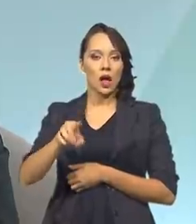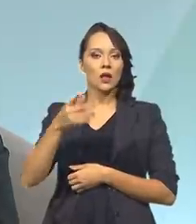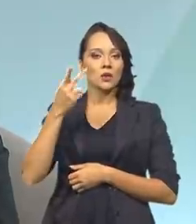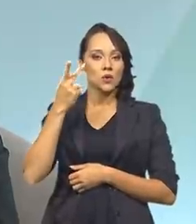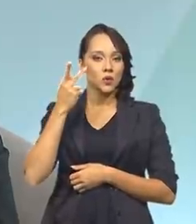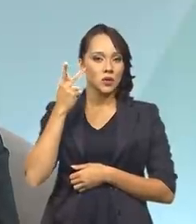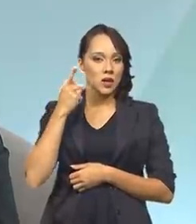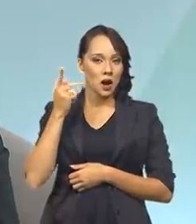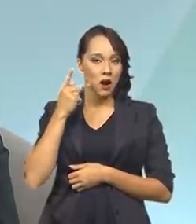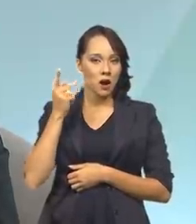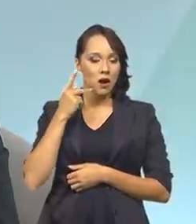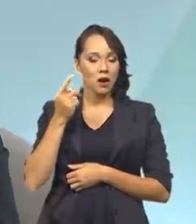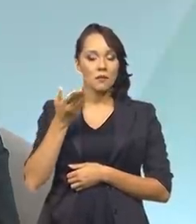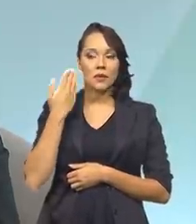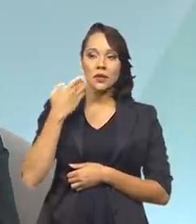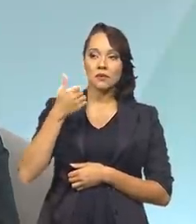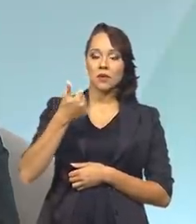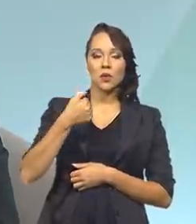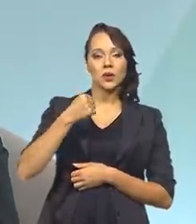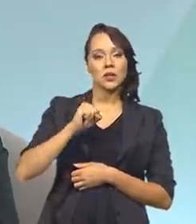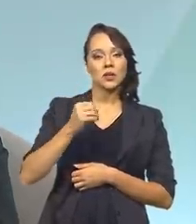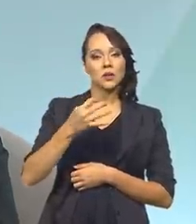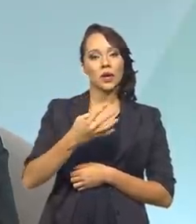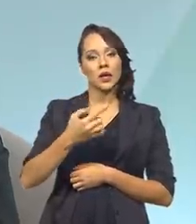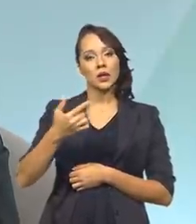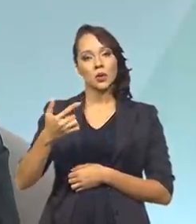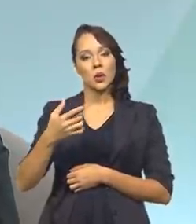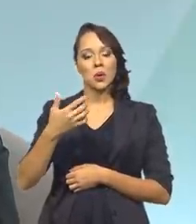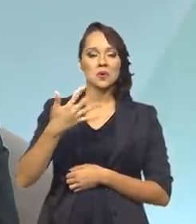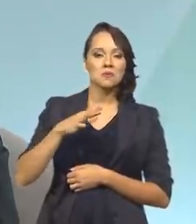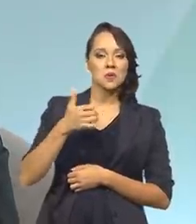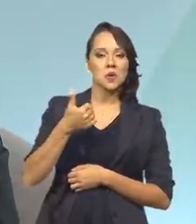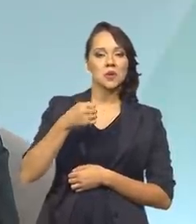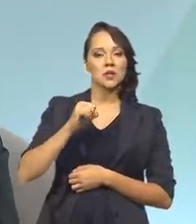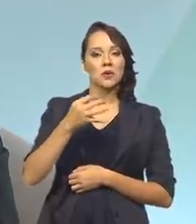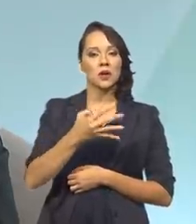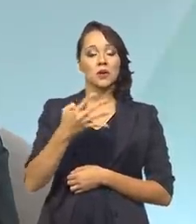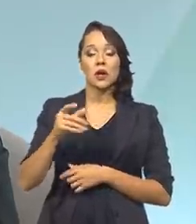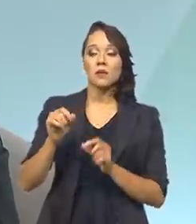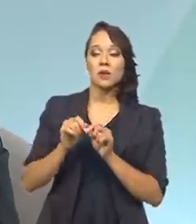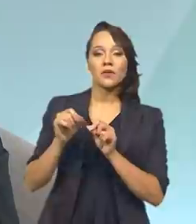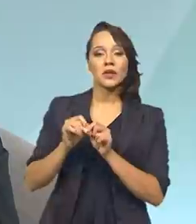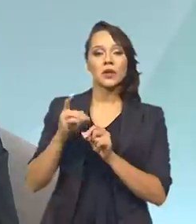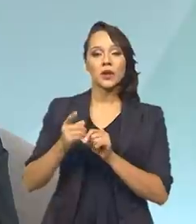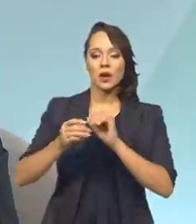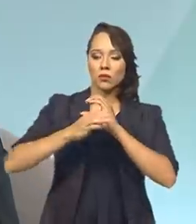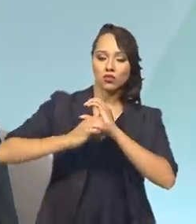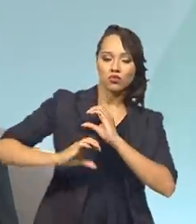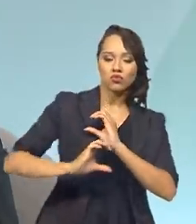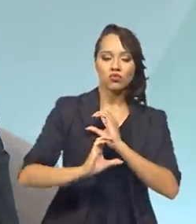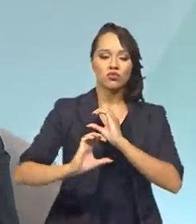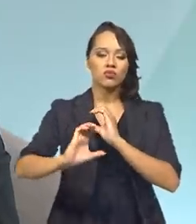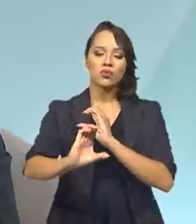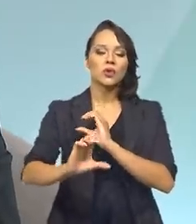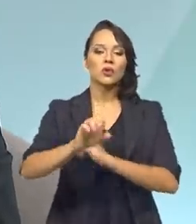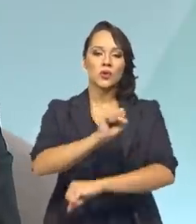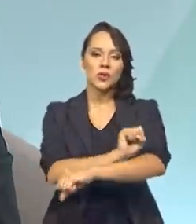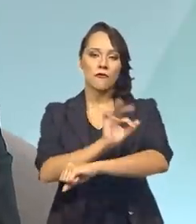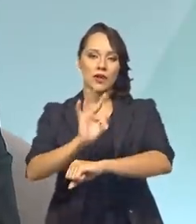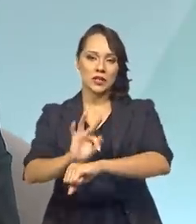na época, em 1842, 1844, para fazer o que ele chamava de canalização do São Francisco. Então,